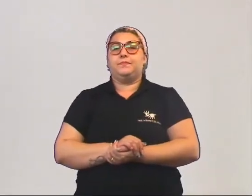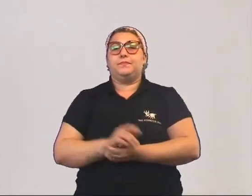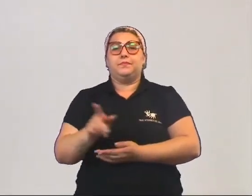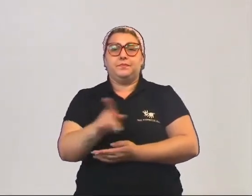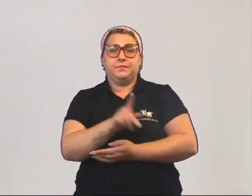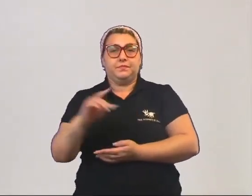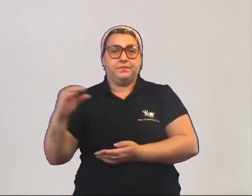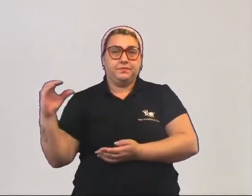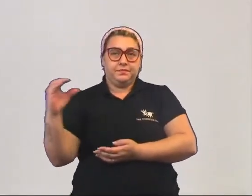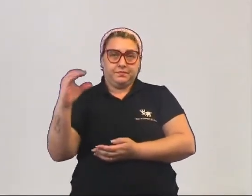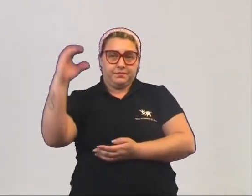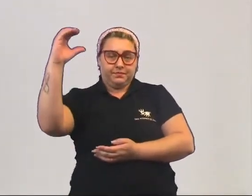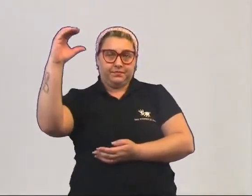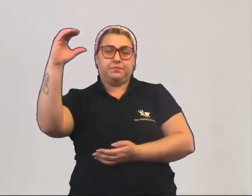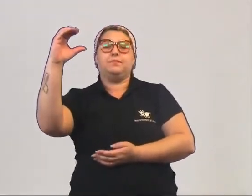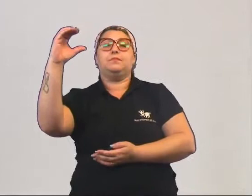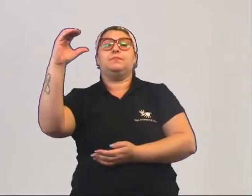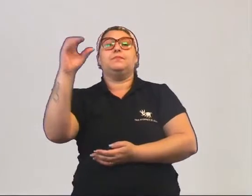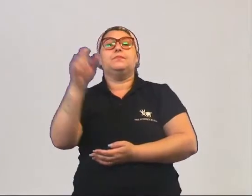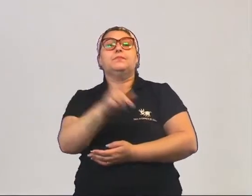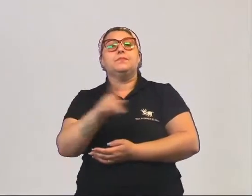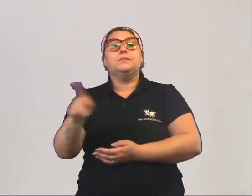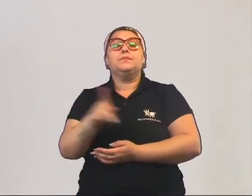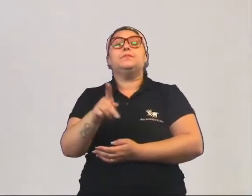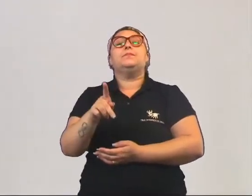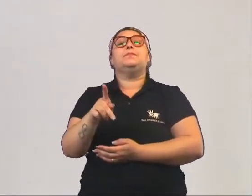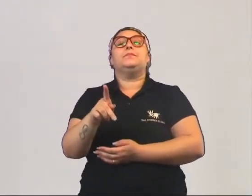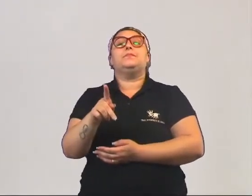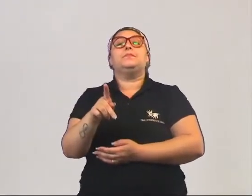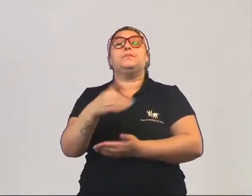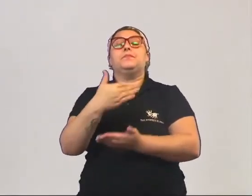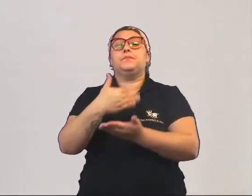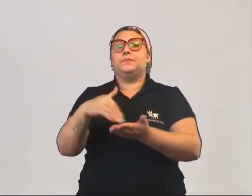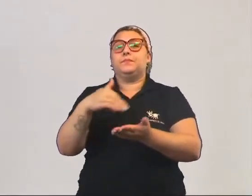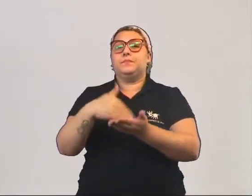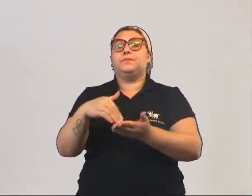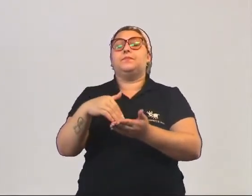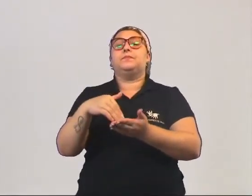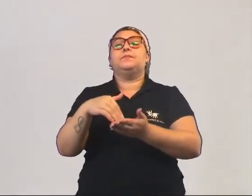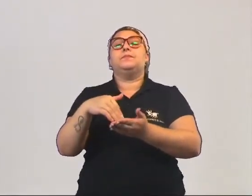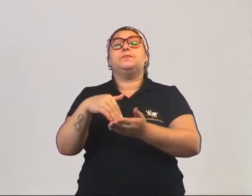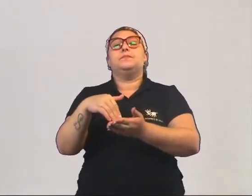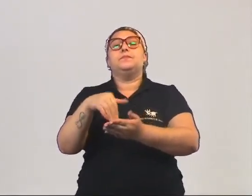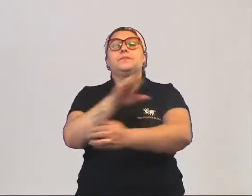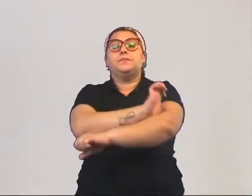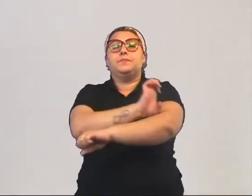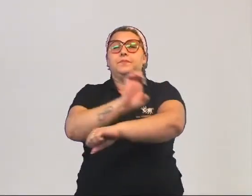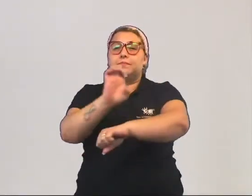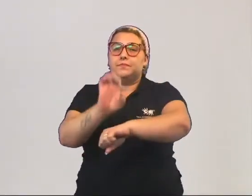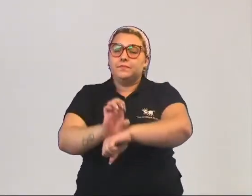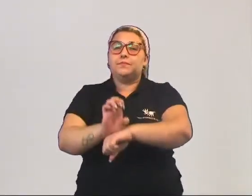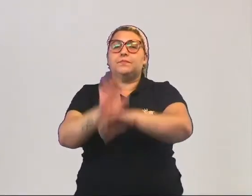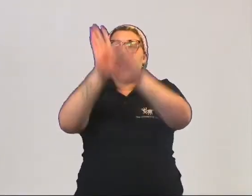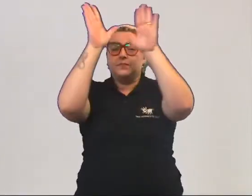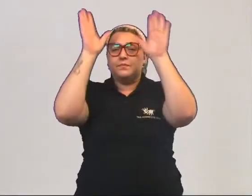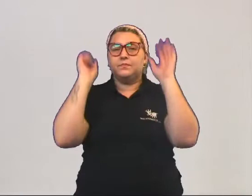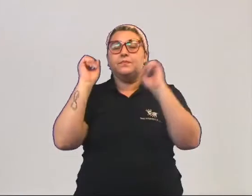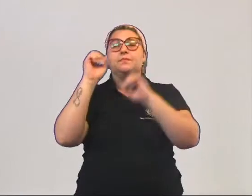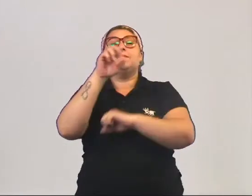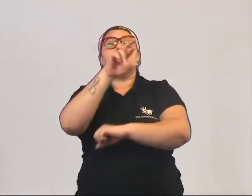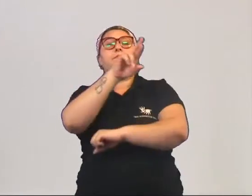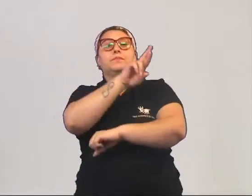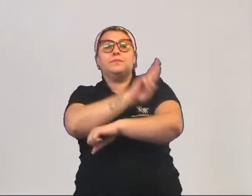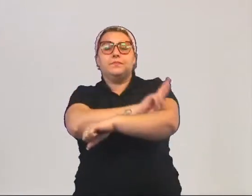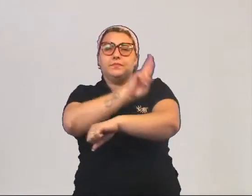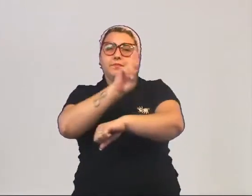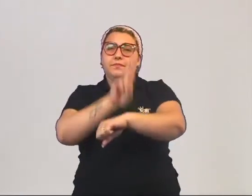Professor Cid Mauro, assessor de ensino religioso da Secretaria de Educação do Acre. E aí, ensino religioso. A